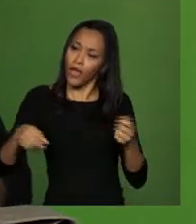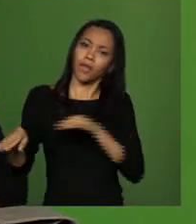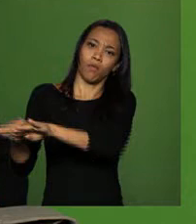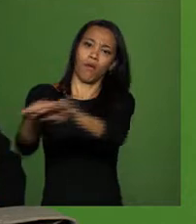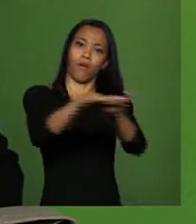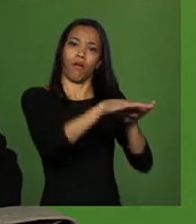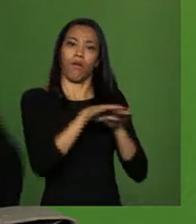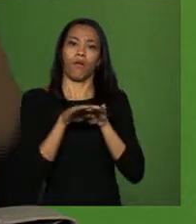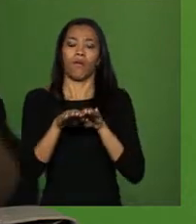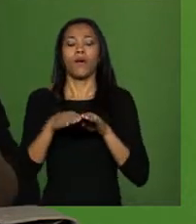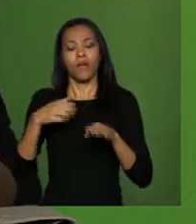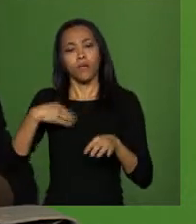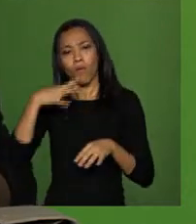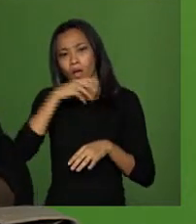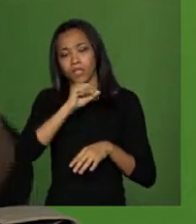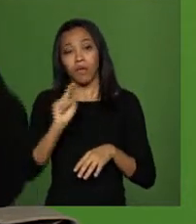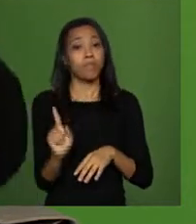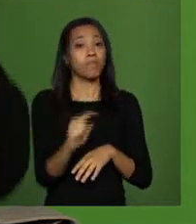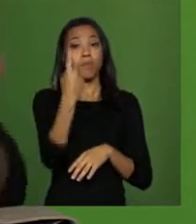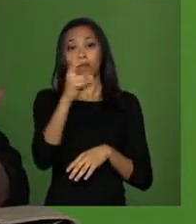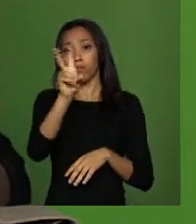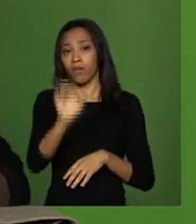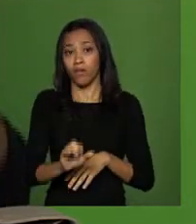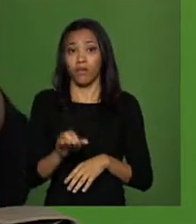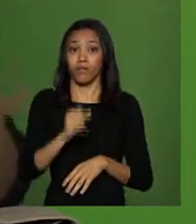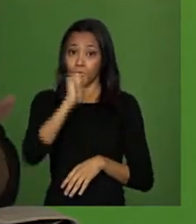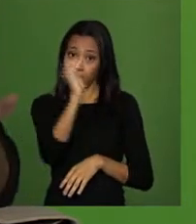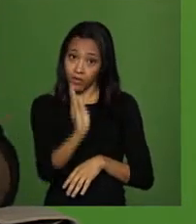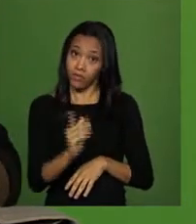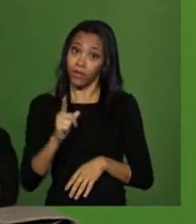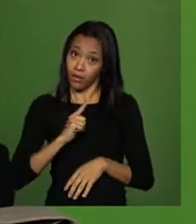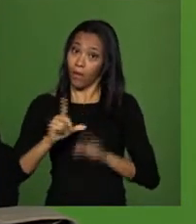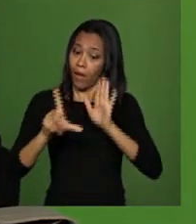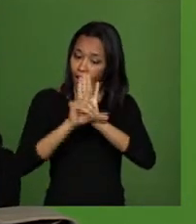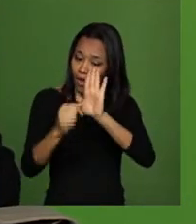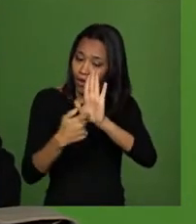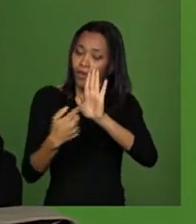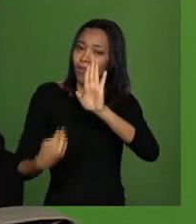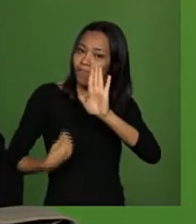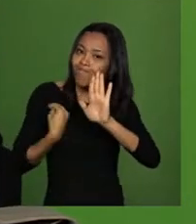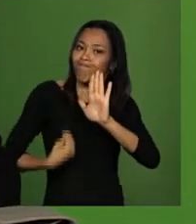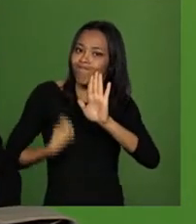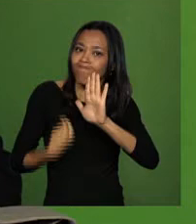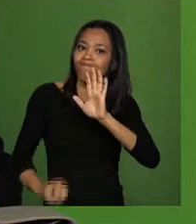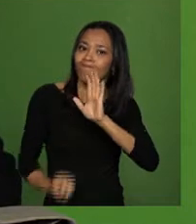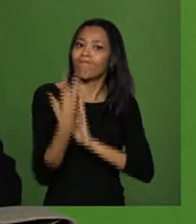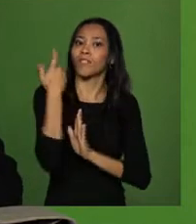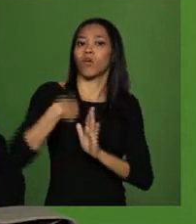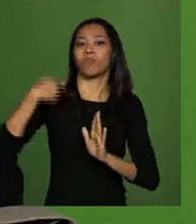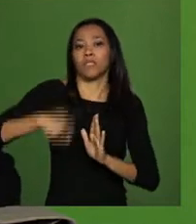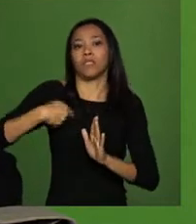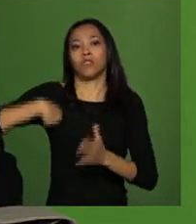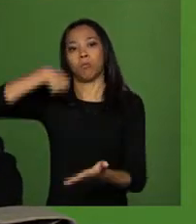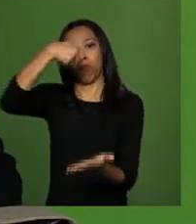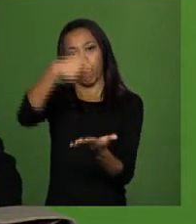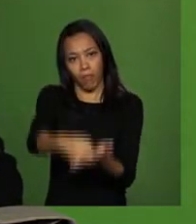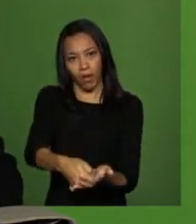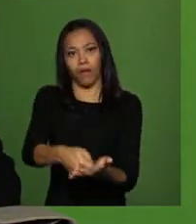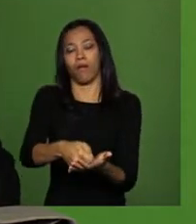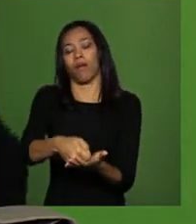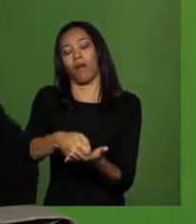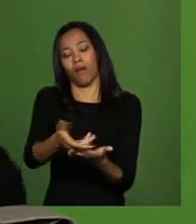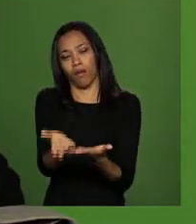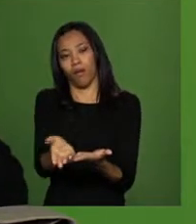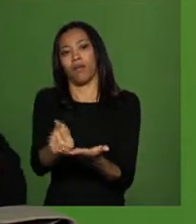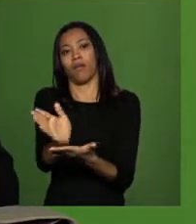pela primeira vez eu tenho num país uma lei que, de fato, estabelece que eu terei que pagar repartição de benefícios para o conhecimento tradicional.